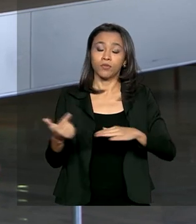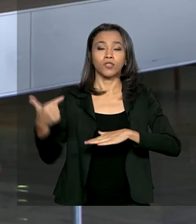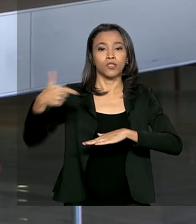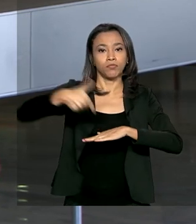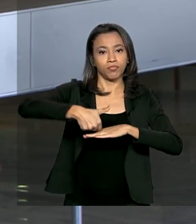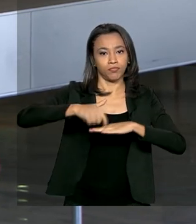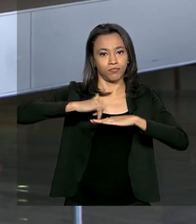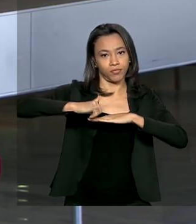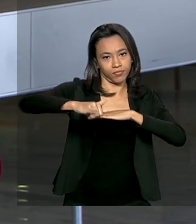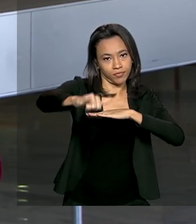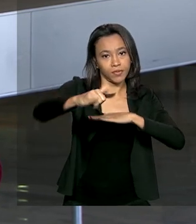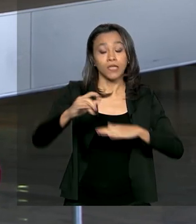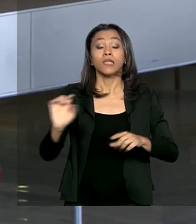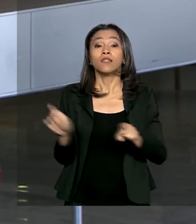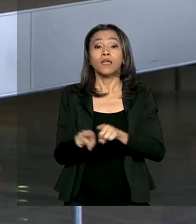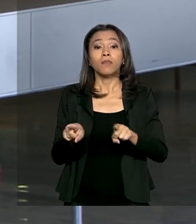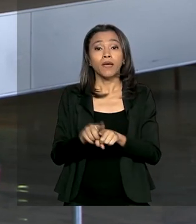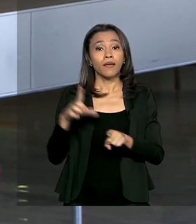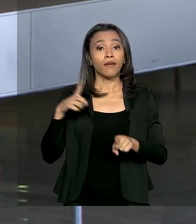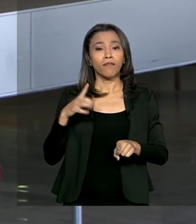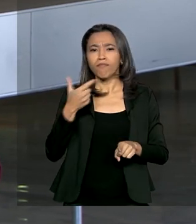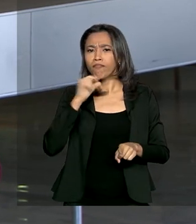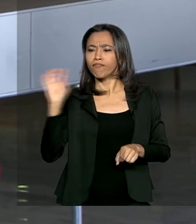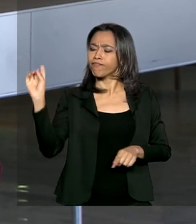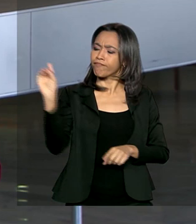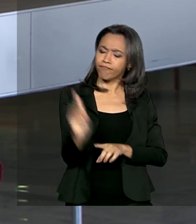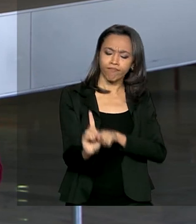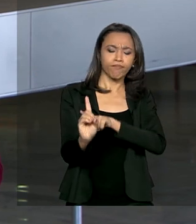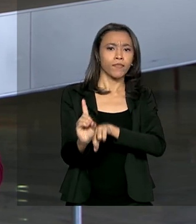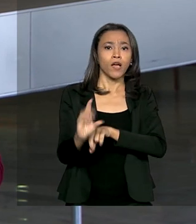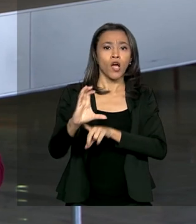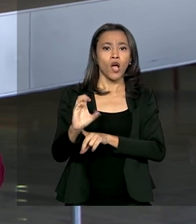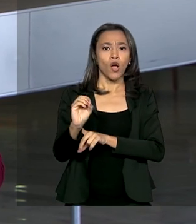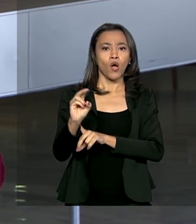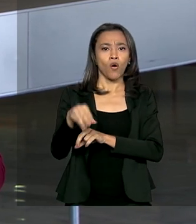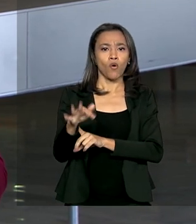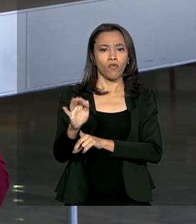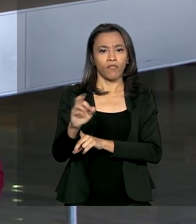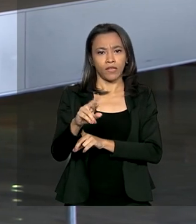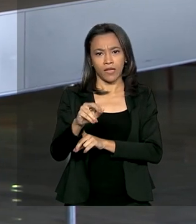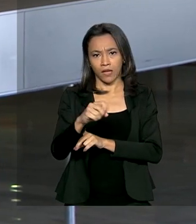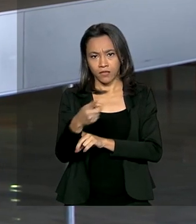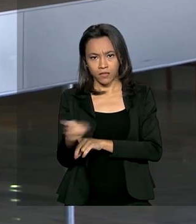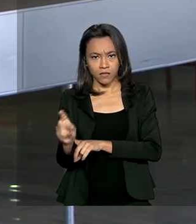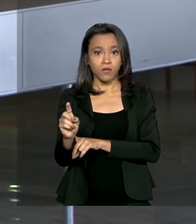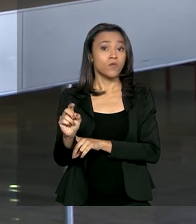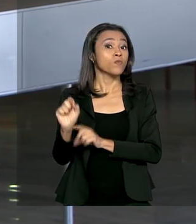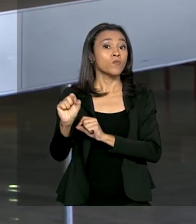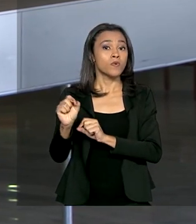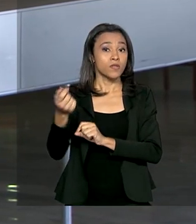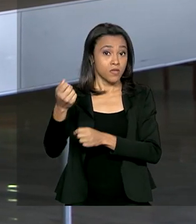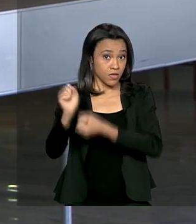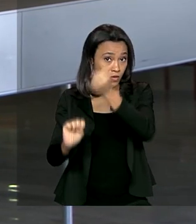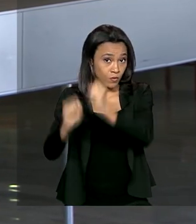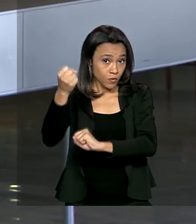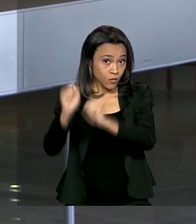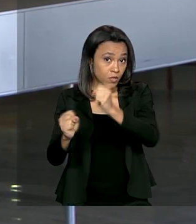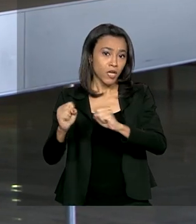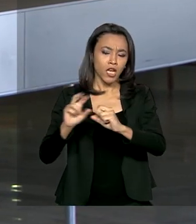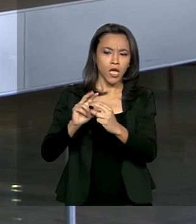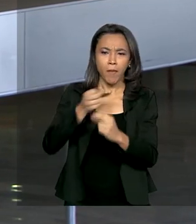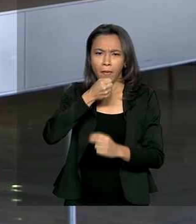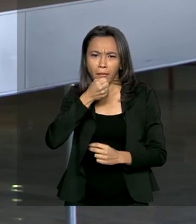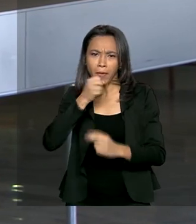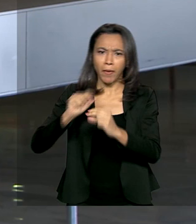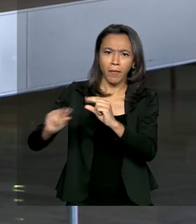quem esteve por aqui foi o presidente da Confederação da Indústria, Robson Braga de Andrade. Ele conversou com jornalistas e comentou que